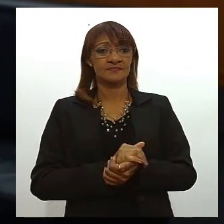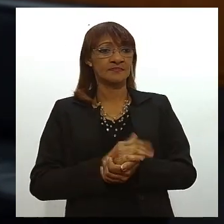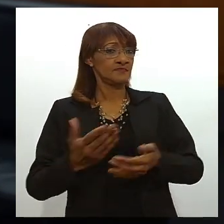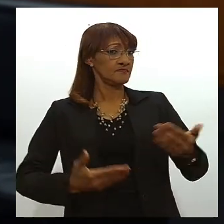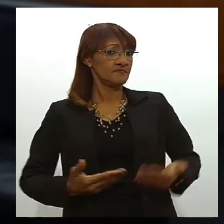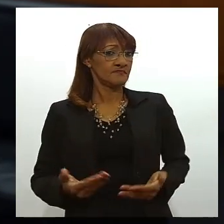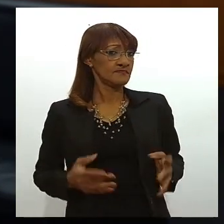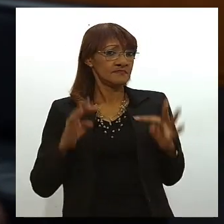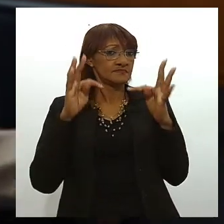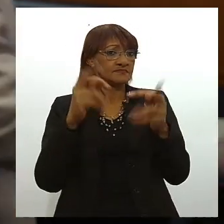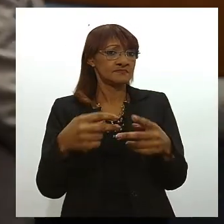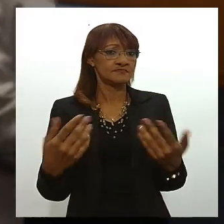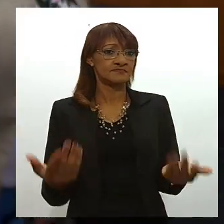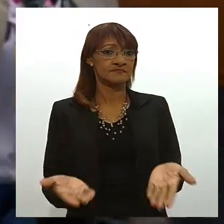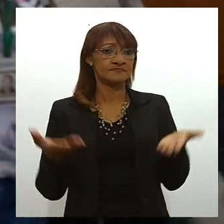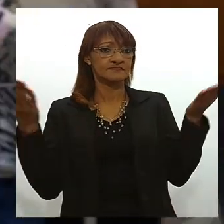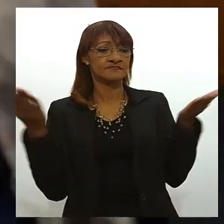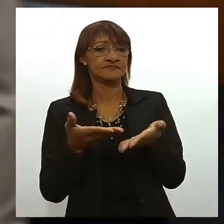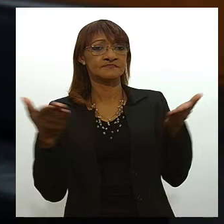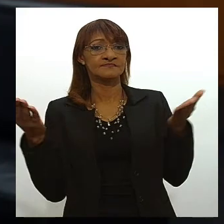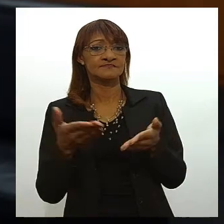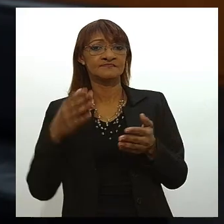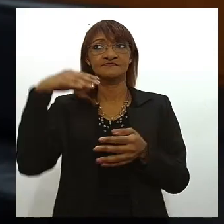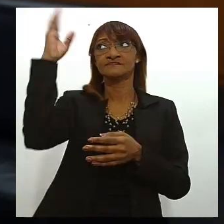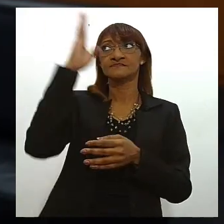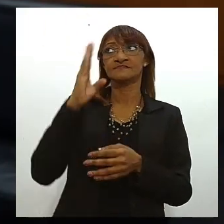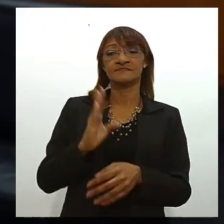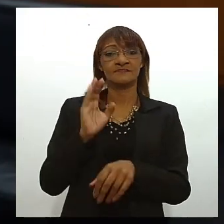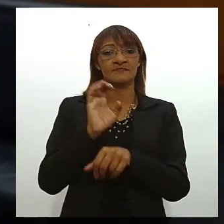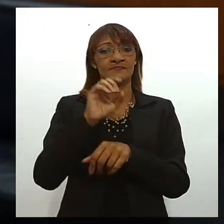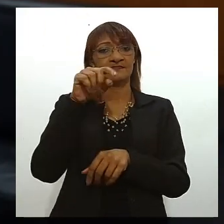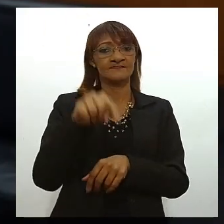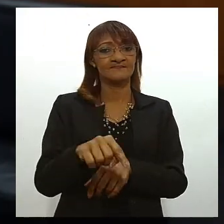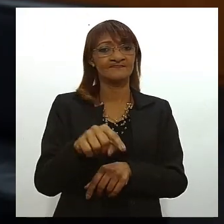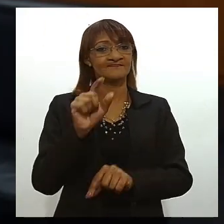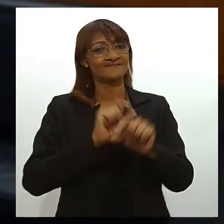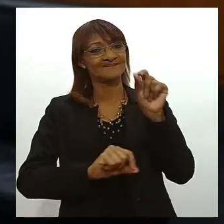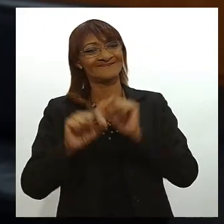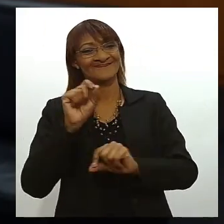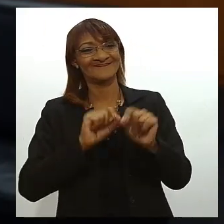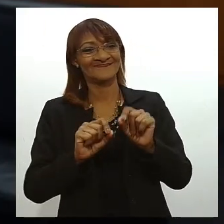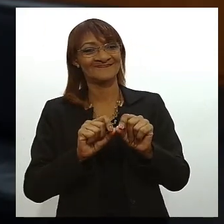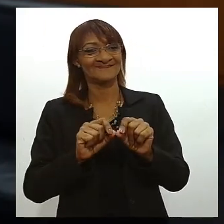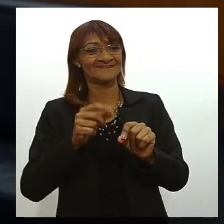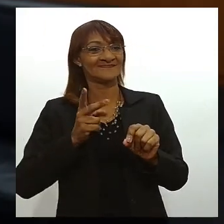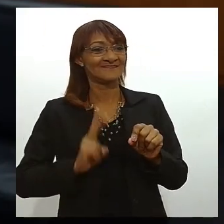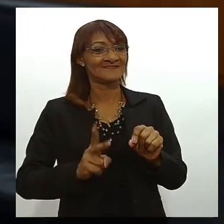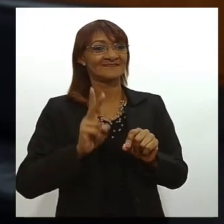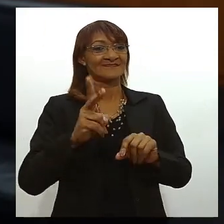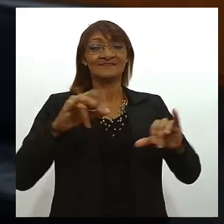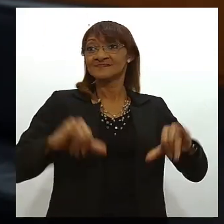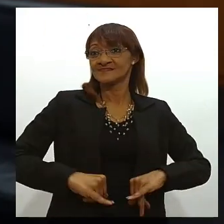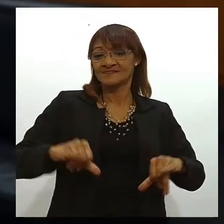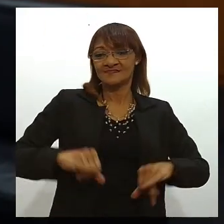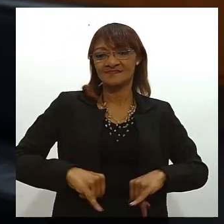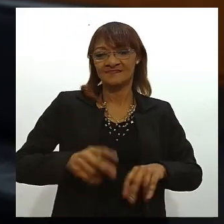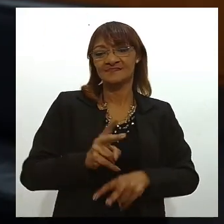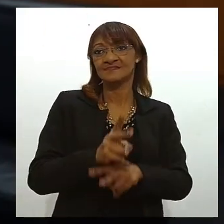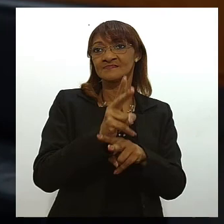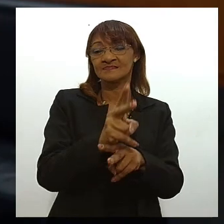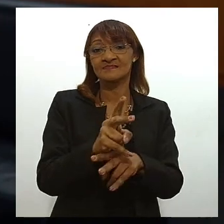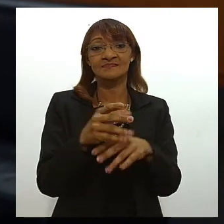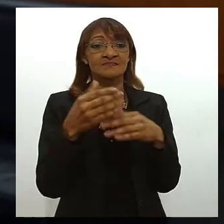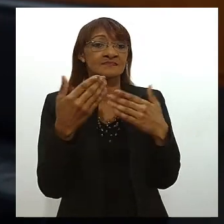do que nós estamos tendo ultimamente notícias no Brasil e no estado ele está sofrendo para manter os empregos então um plano desse